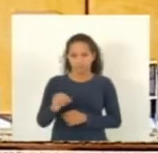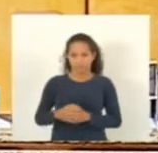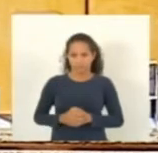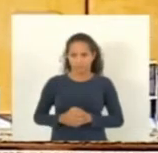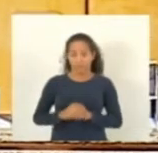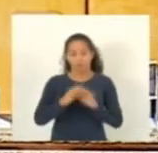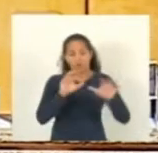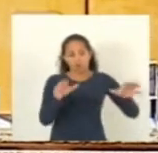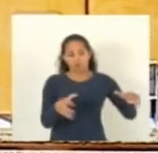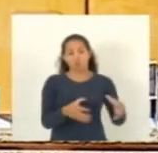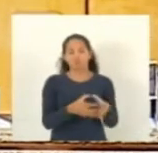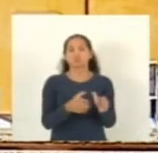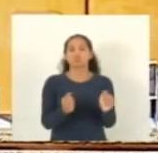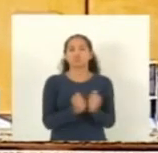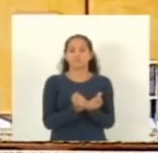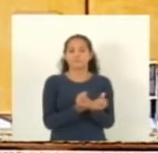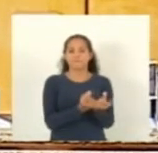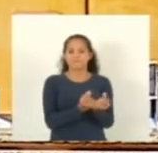com as finanças.